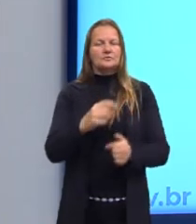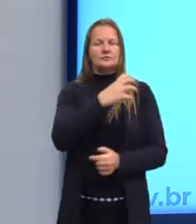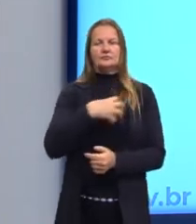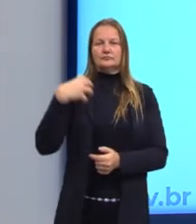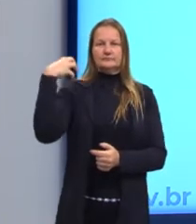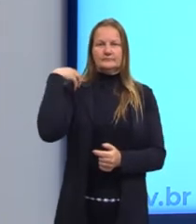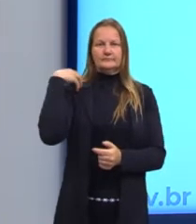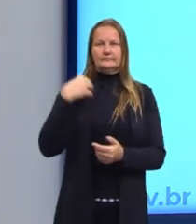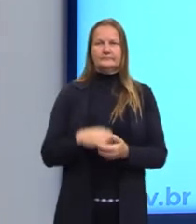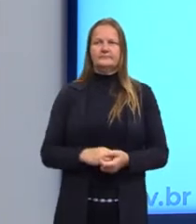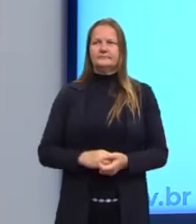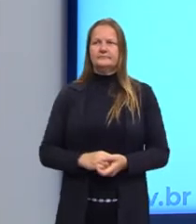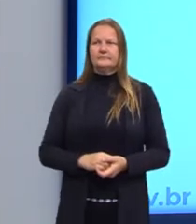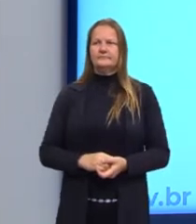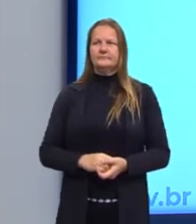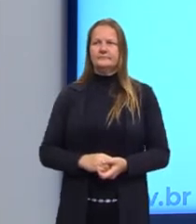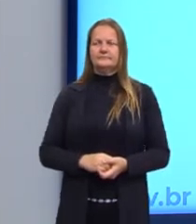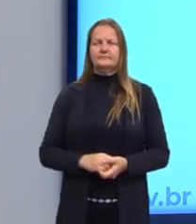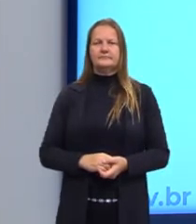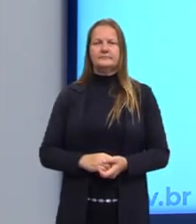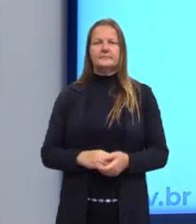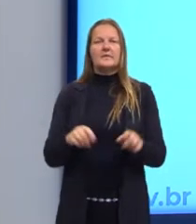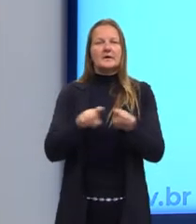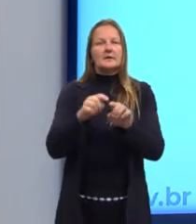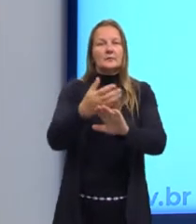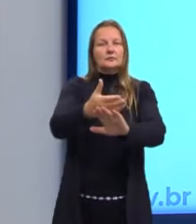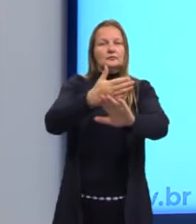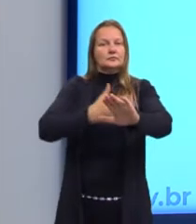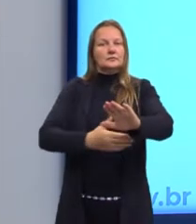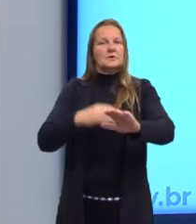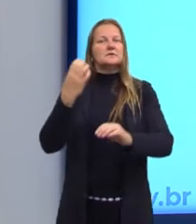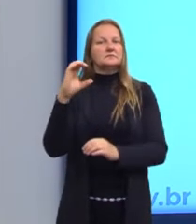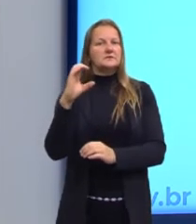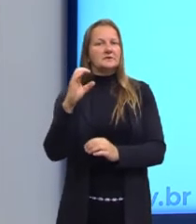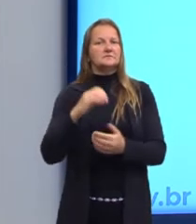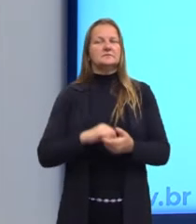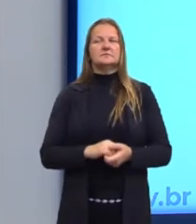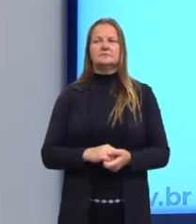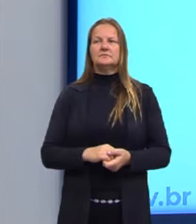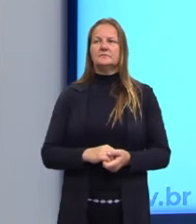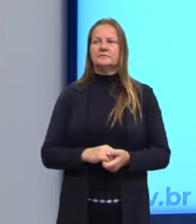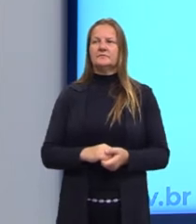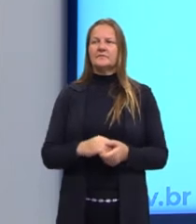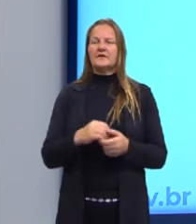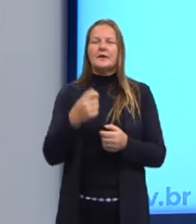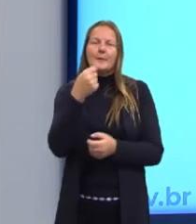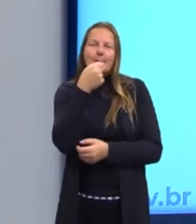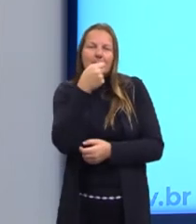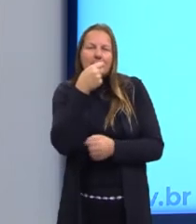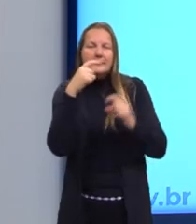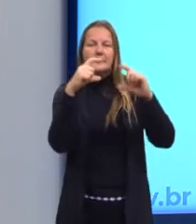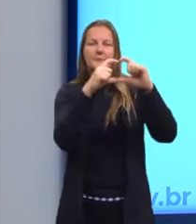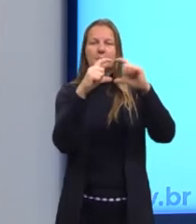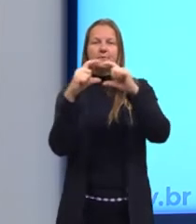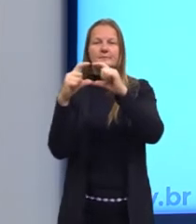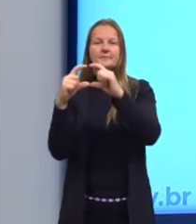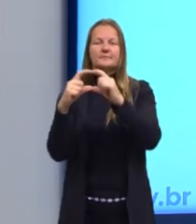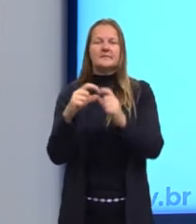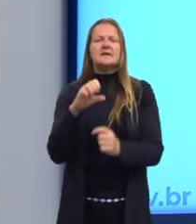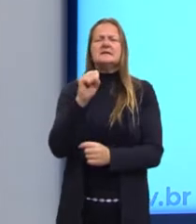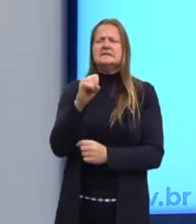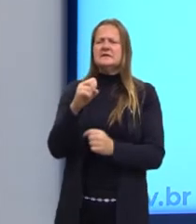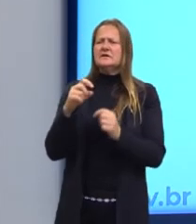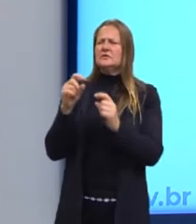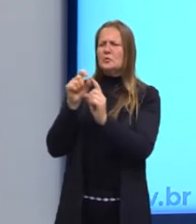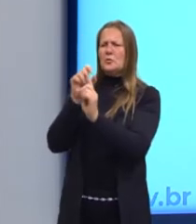né? Então olha aqui, a lógica precedeu, inclusive, a organização da ciência. Olha a tirinha que eu trago aqui, né? E se a vítima fosse